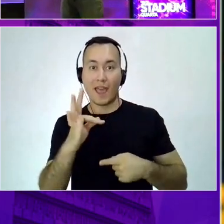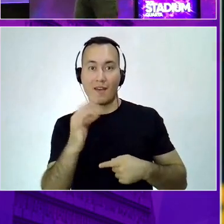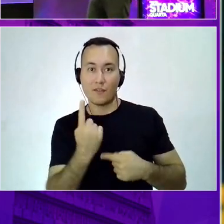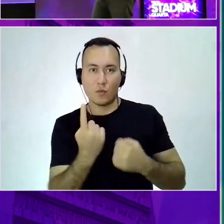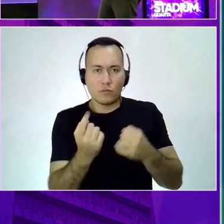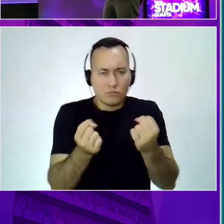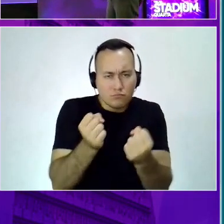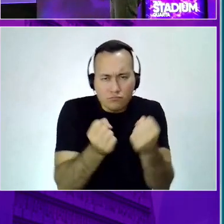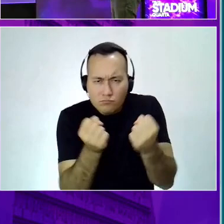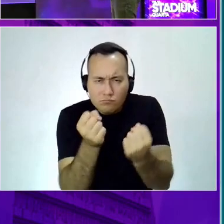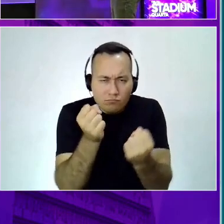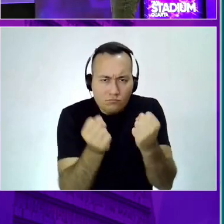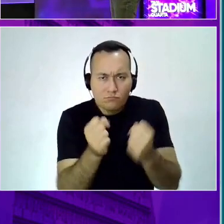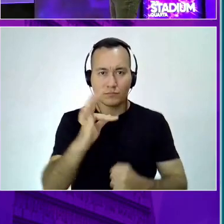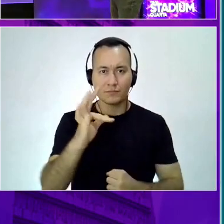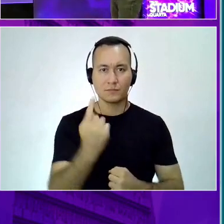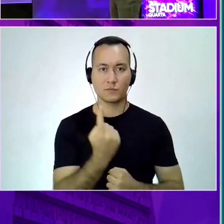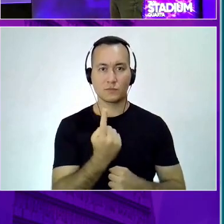Tá joia?